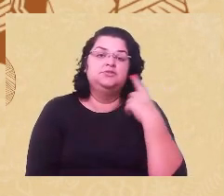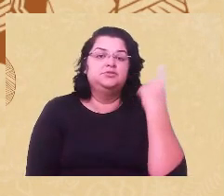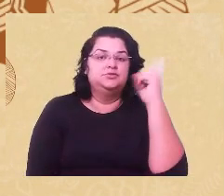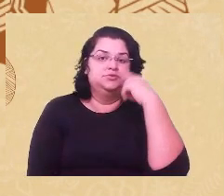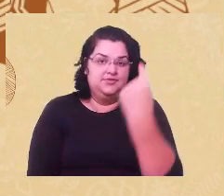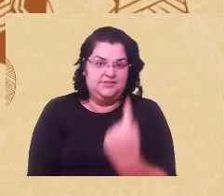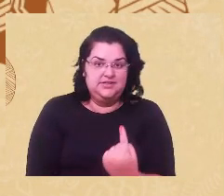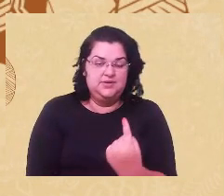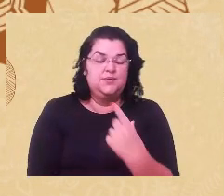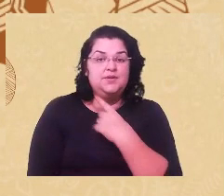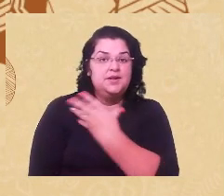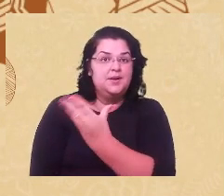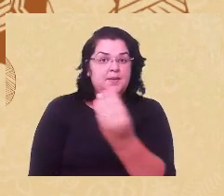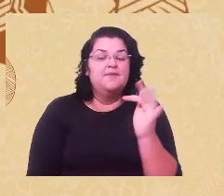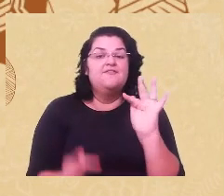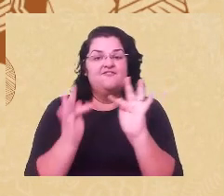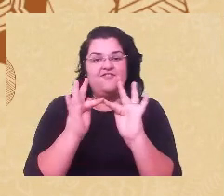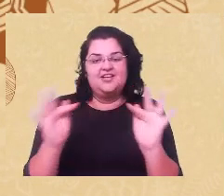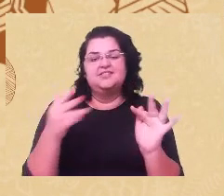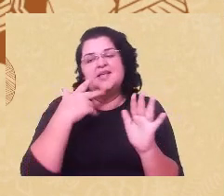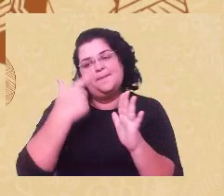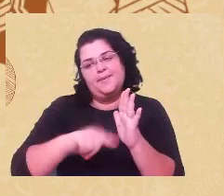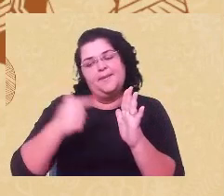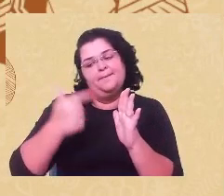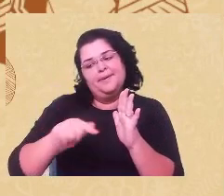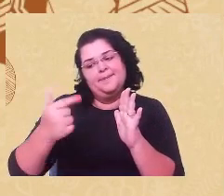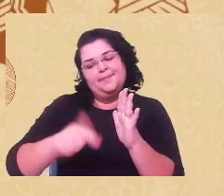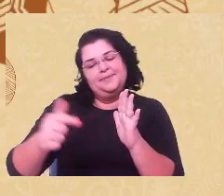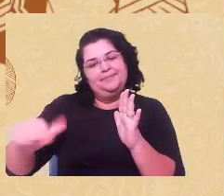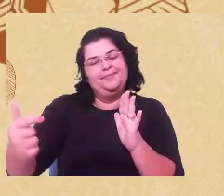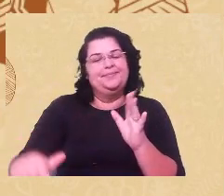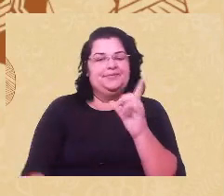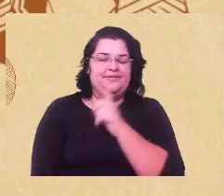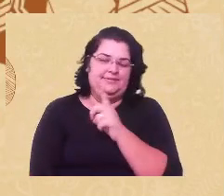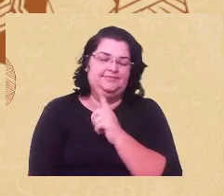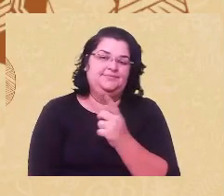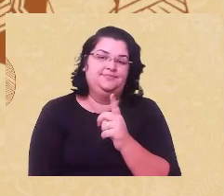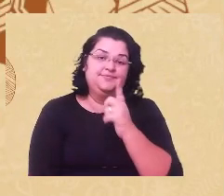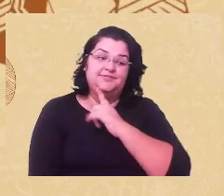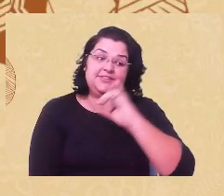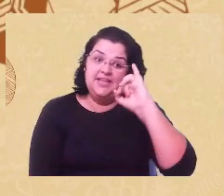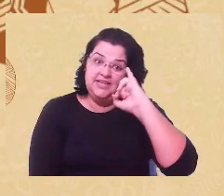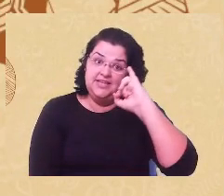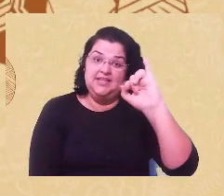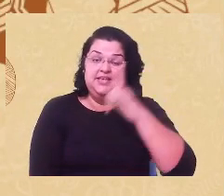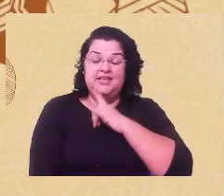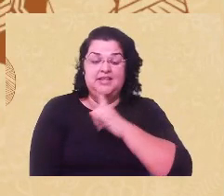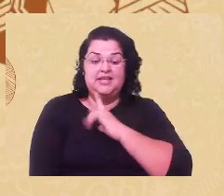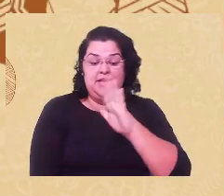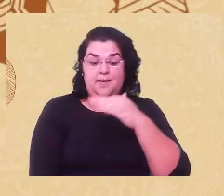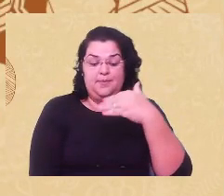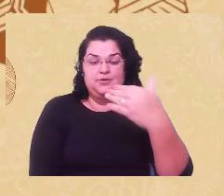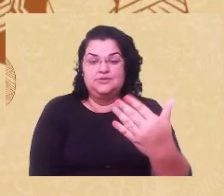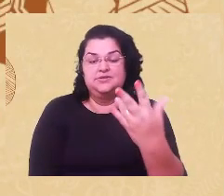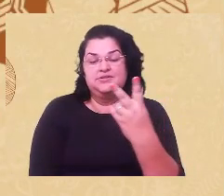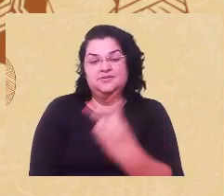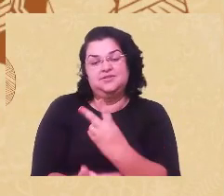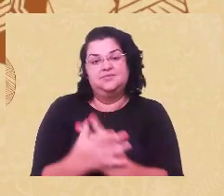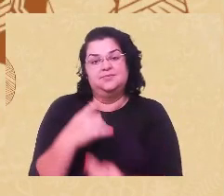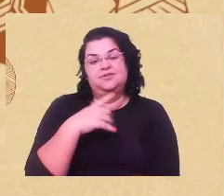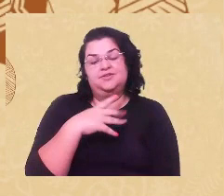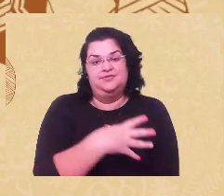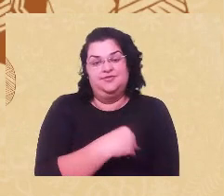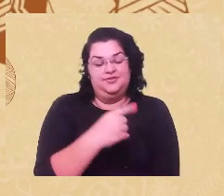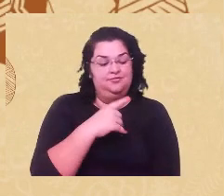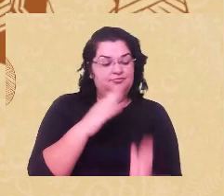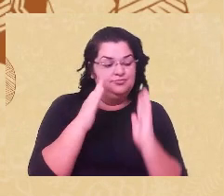dessas frases são repetidas cotidianamente, numa ideia de reprodução dessa maternidade como destino único,